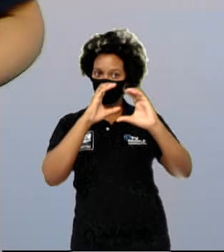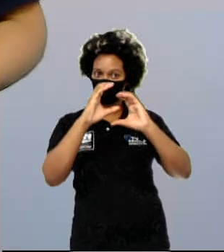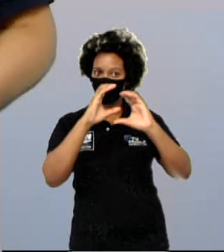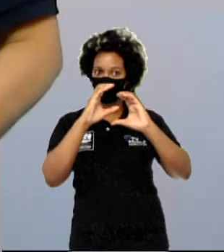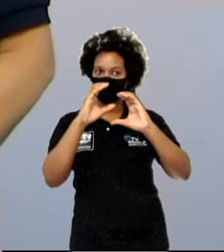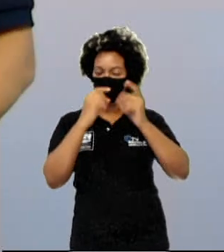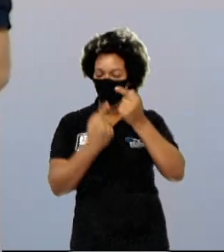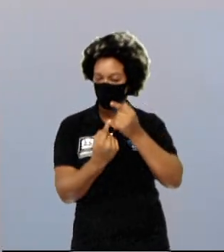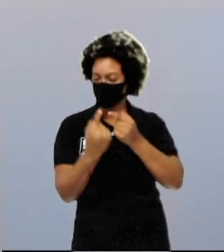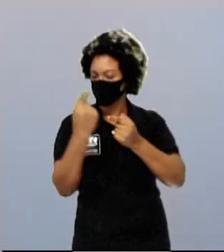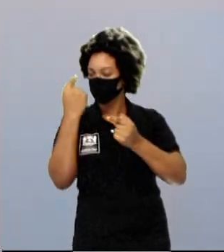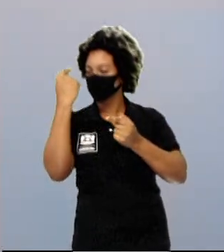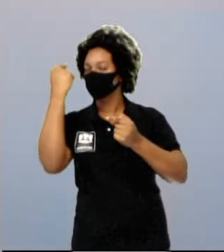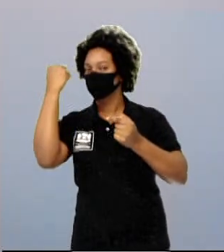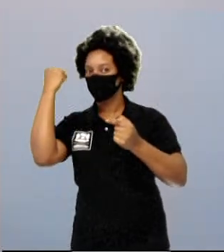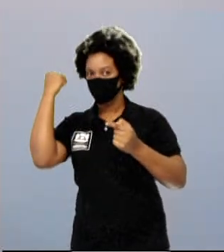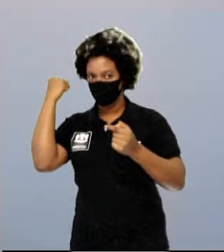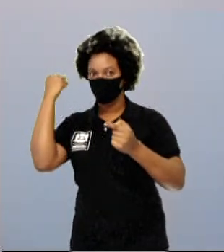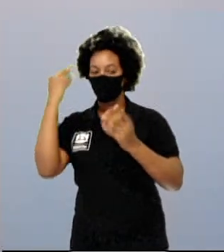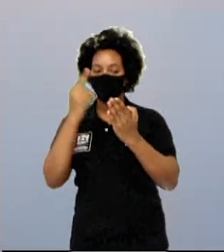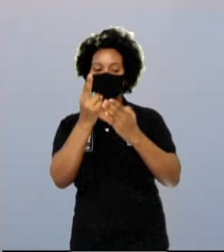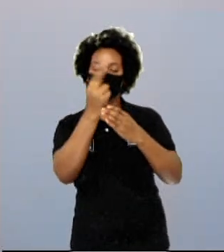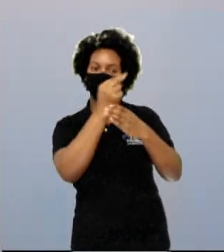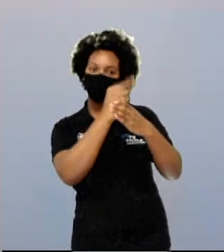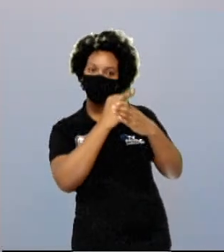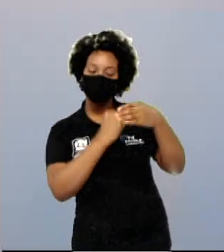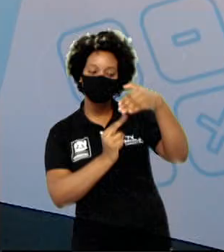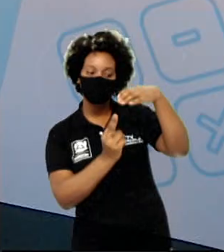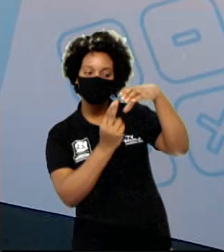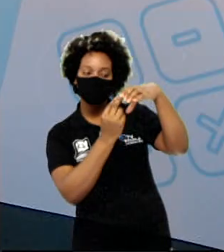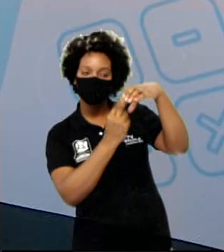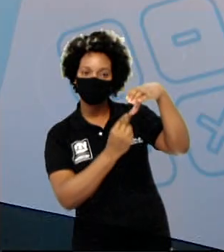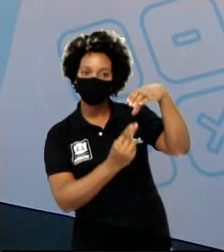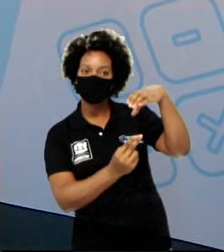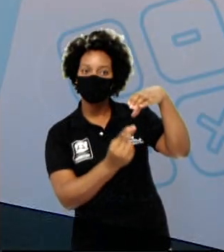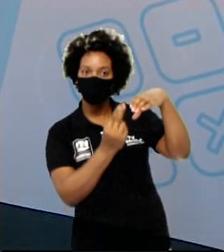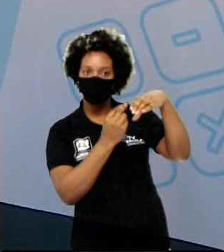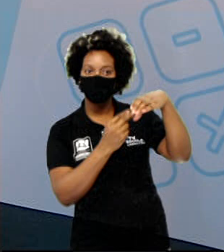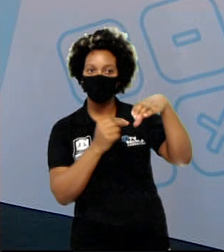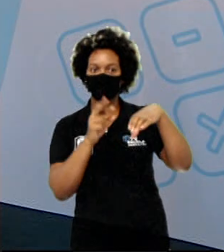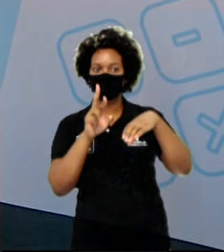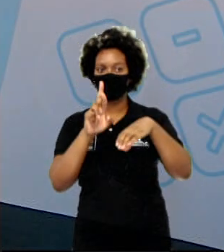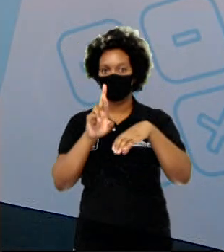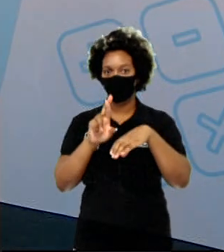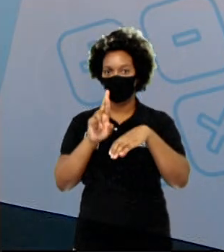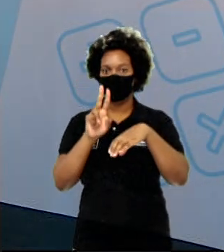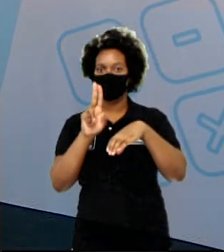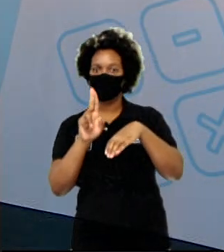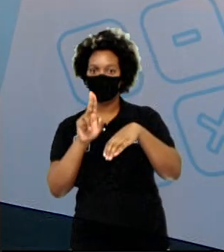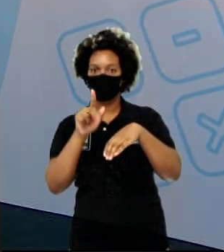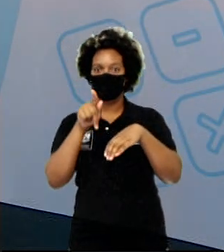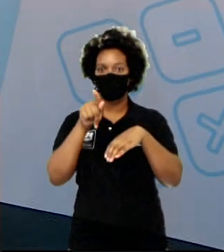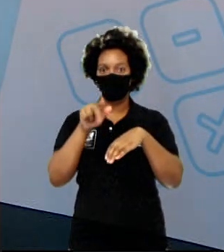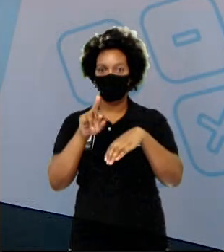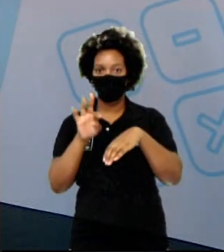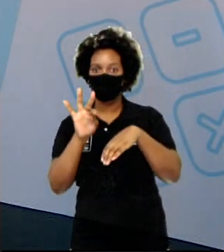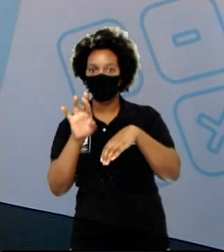antiga que nós vamos chamar de pintura rupestre. Mais adiante, nós vamos falar um pouco mais sobre isso.